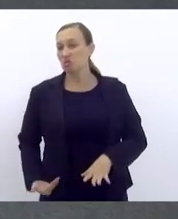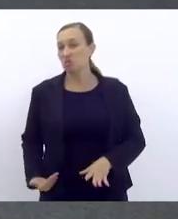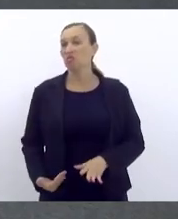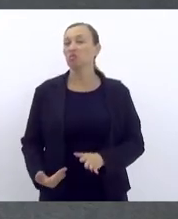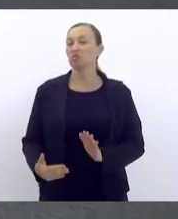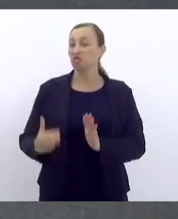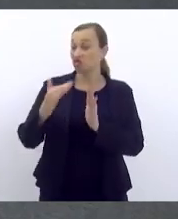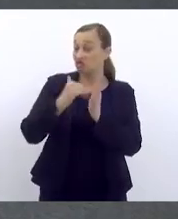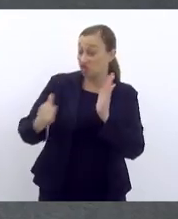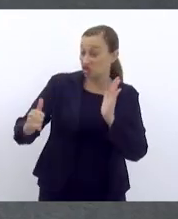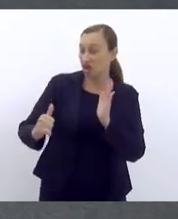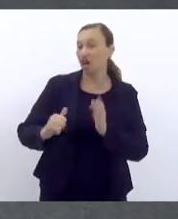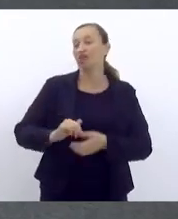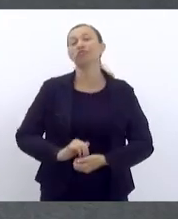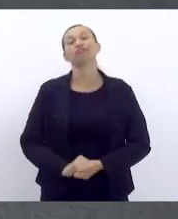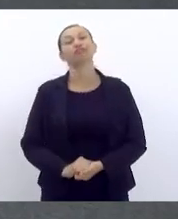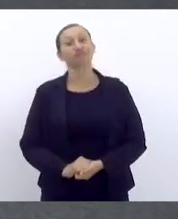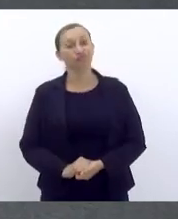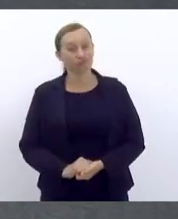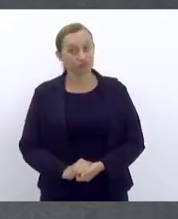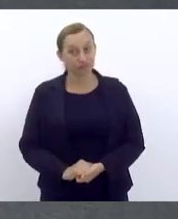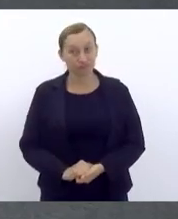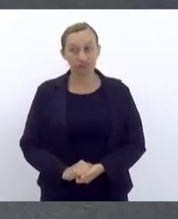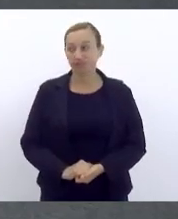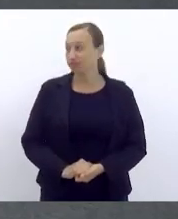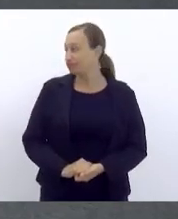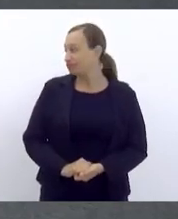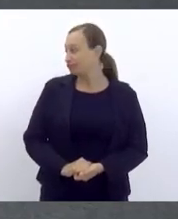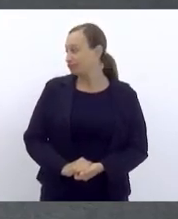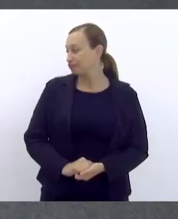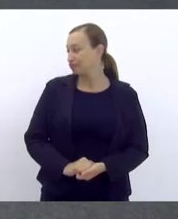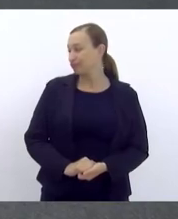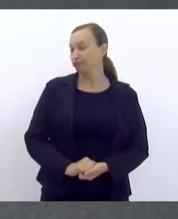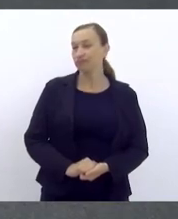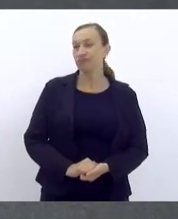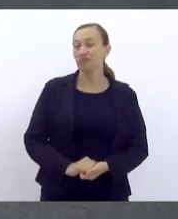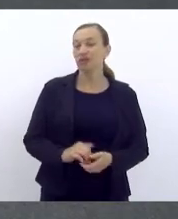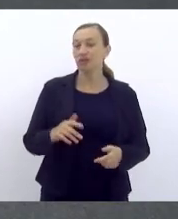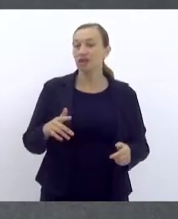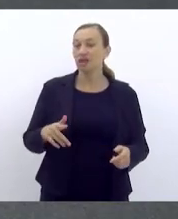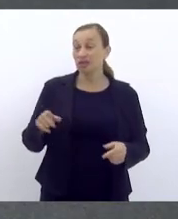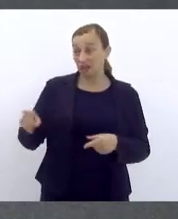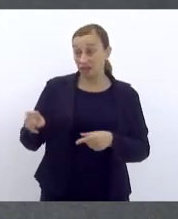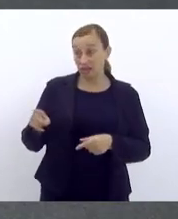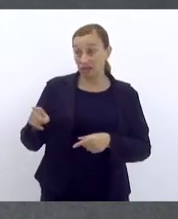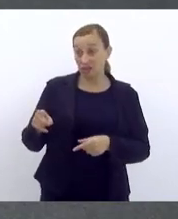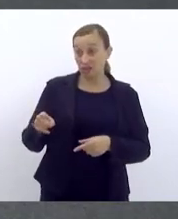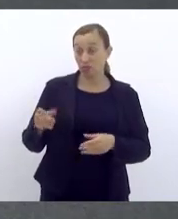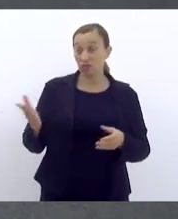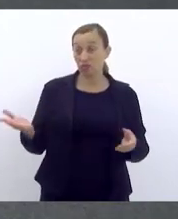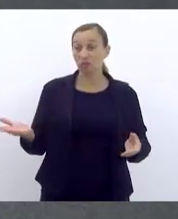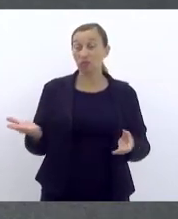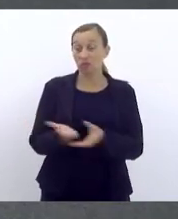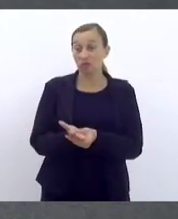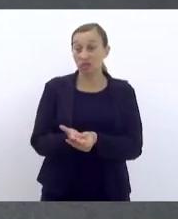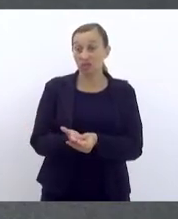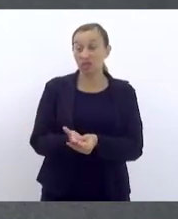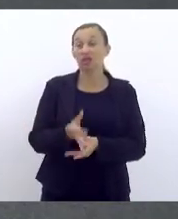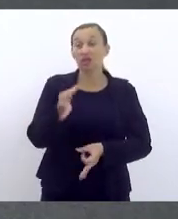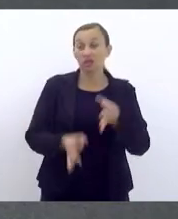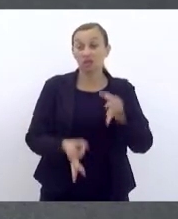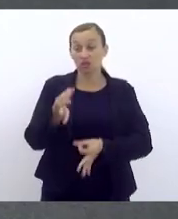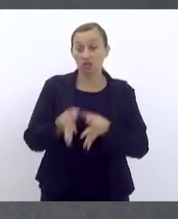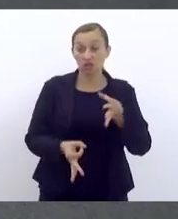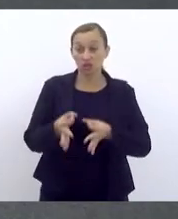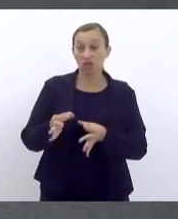ilegalmente e está sendo derrotado na justiça tendo que renomear esses servidores.